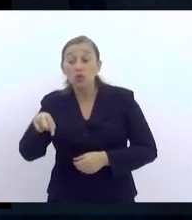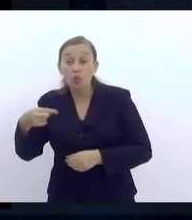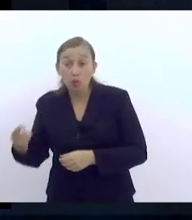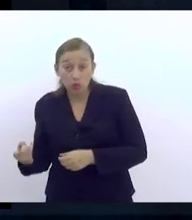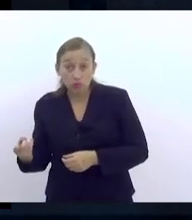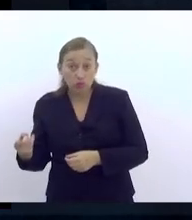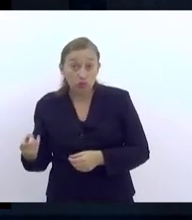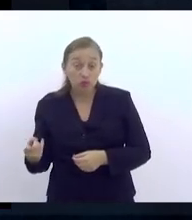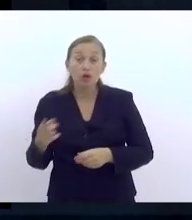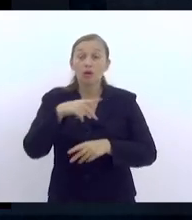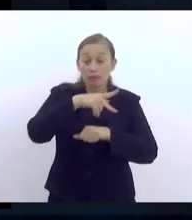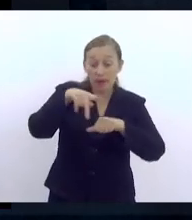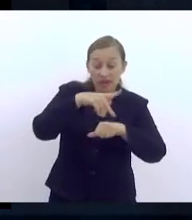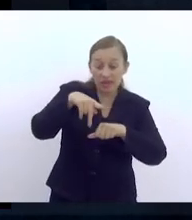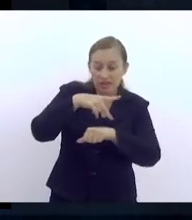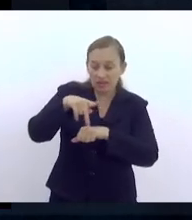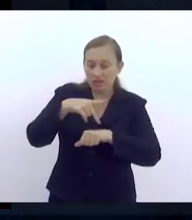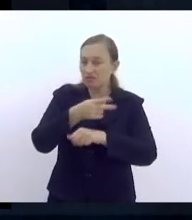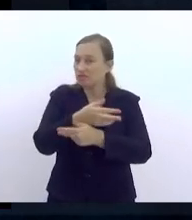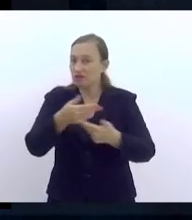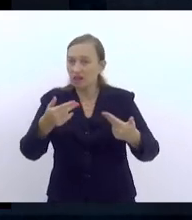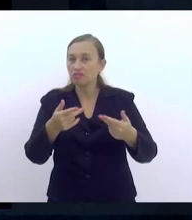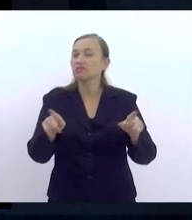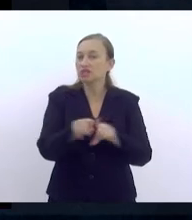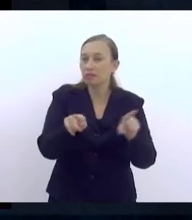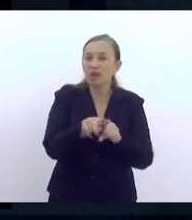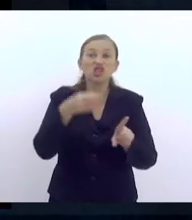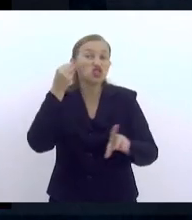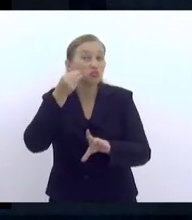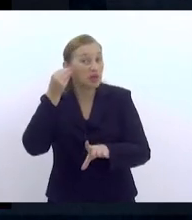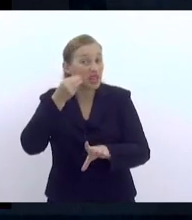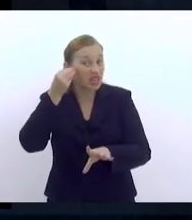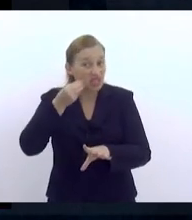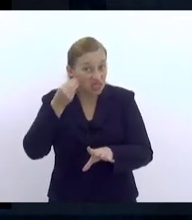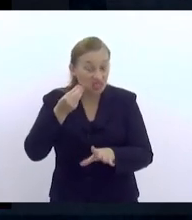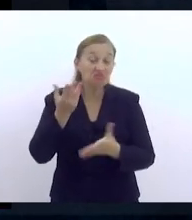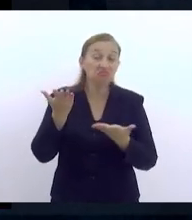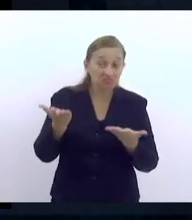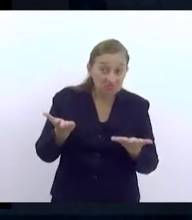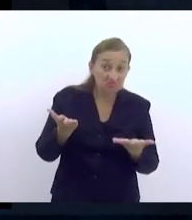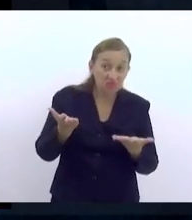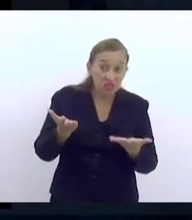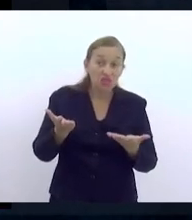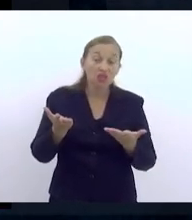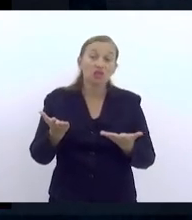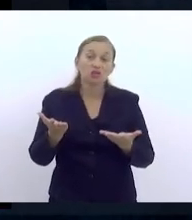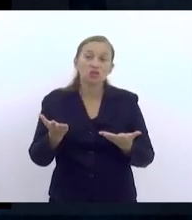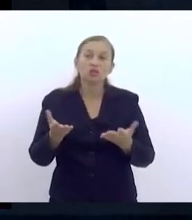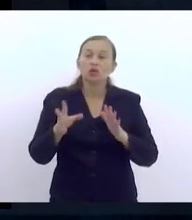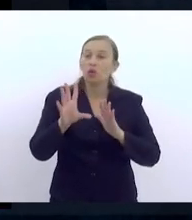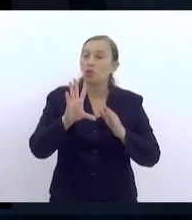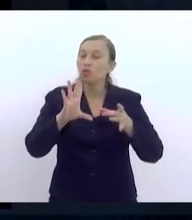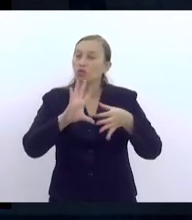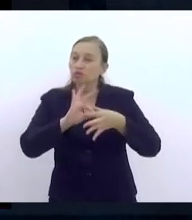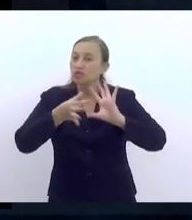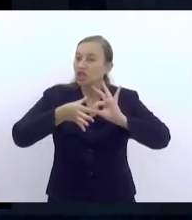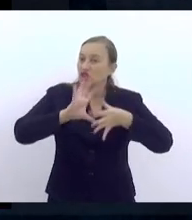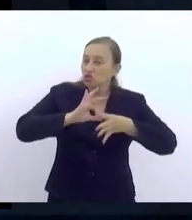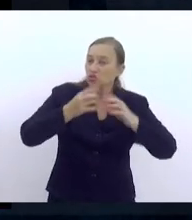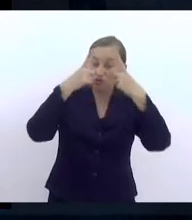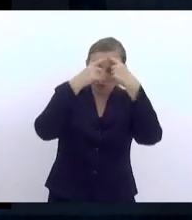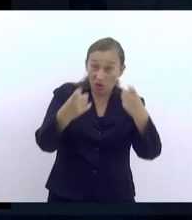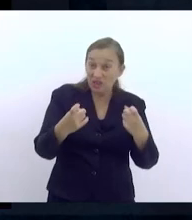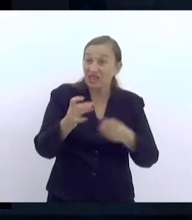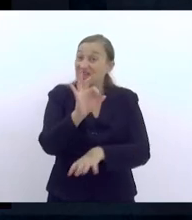países também vivenciam essa experiência, vivenciam o contexto de violência. É